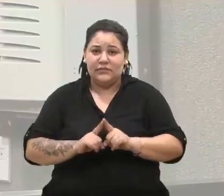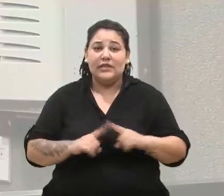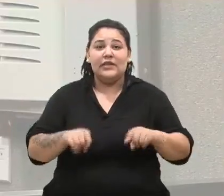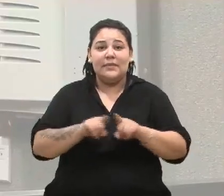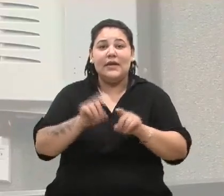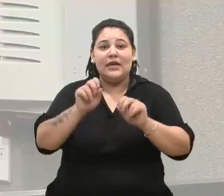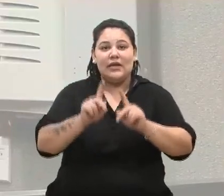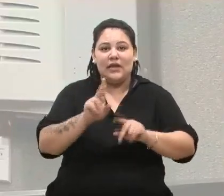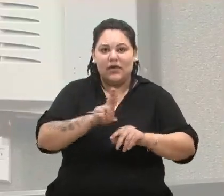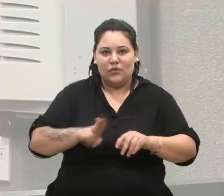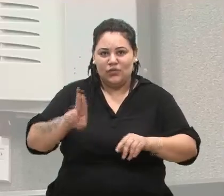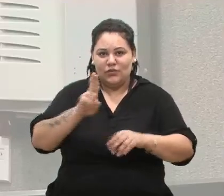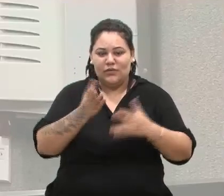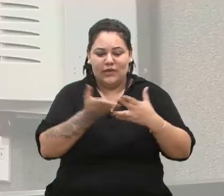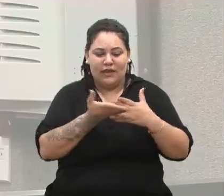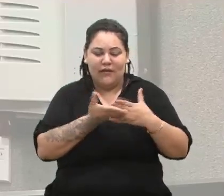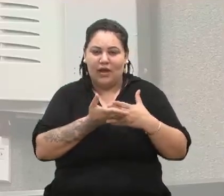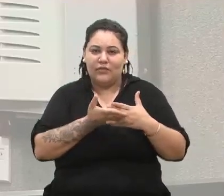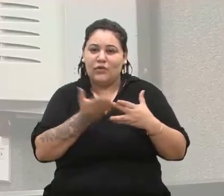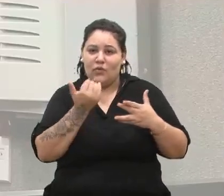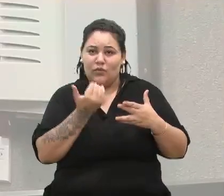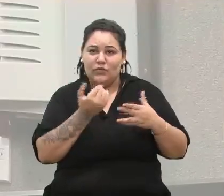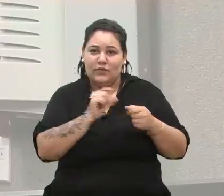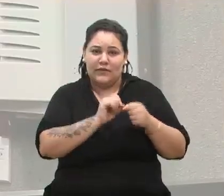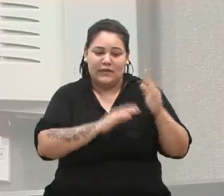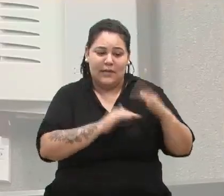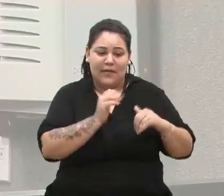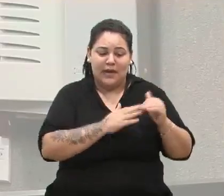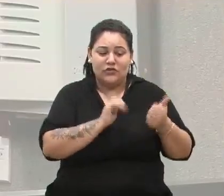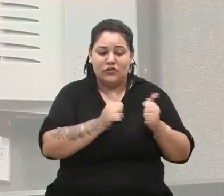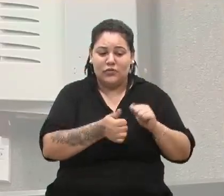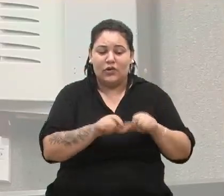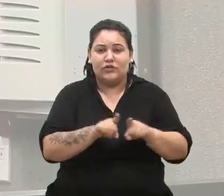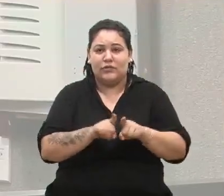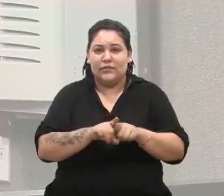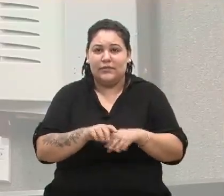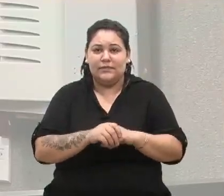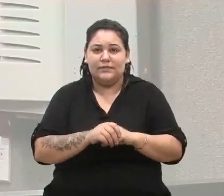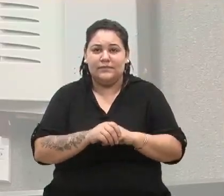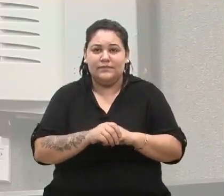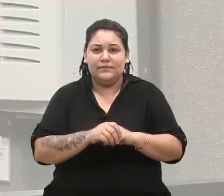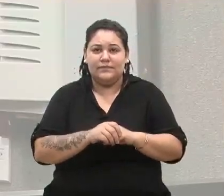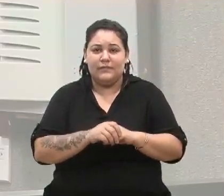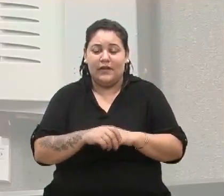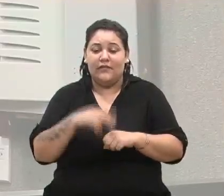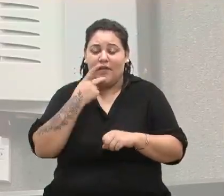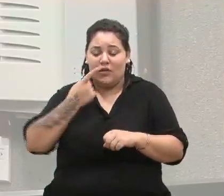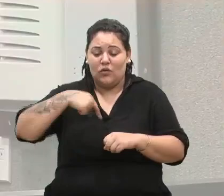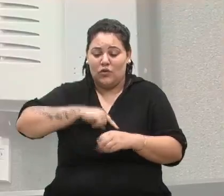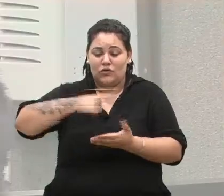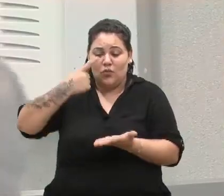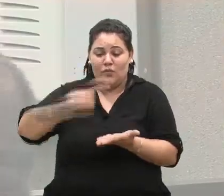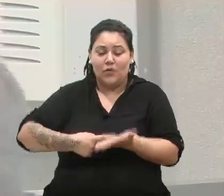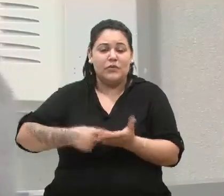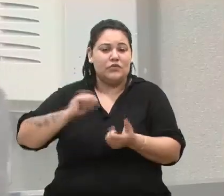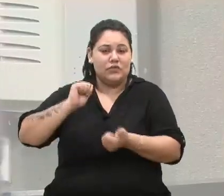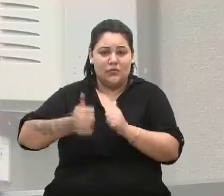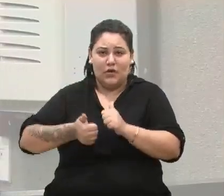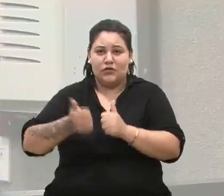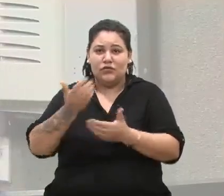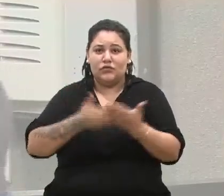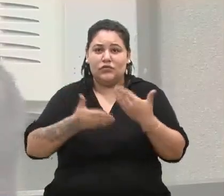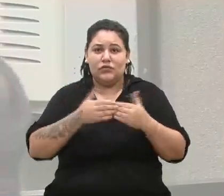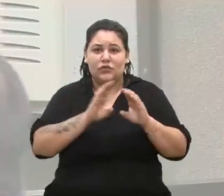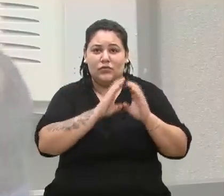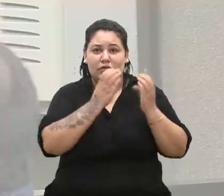utilizam seu intervalo de almoço para a prática esportiva. reafirmo então nosso compromisso com o esporte, com toda a comunidade